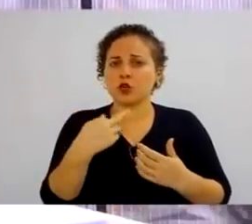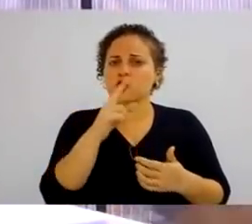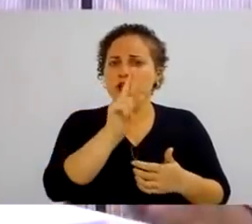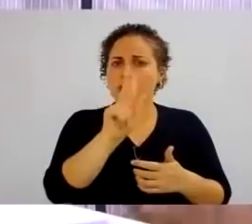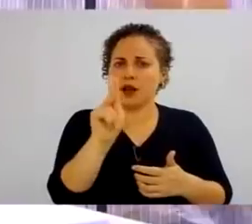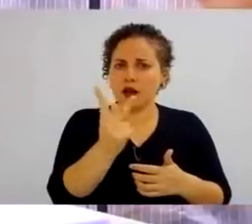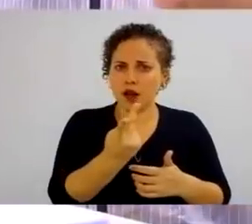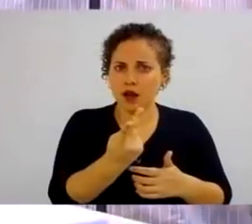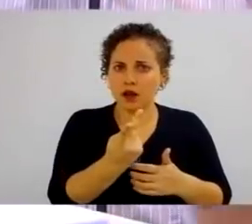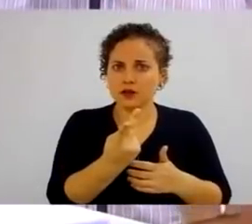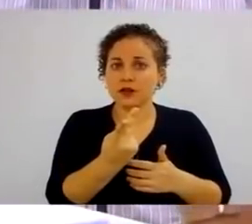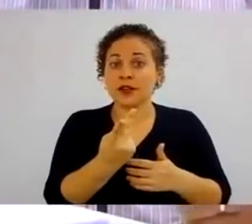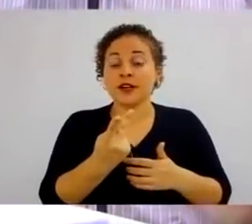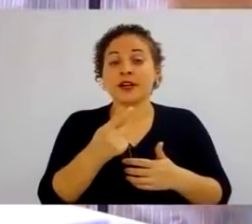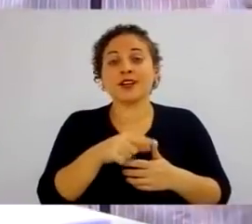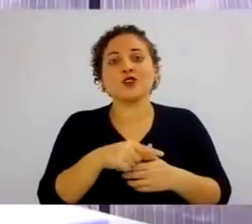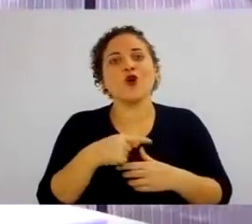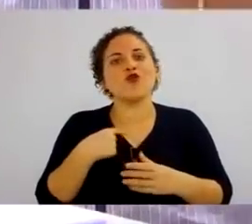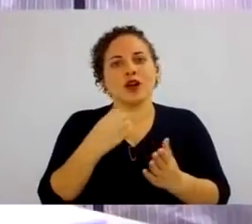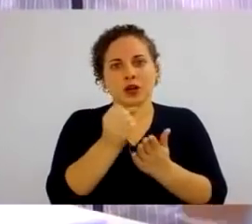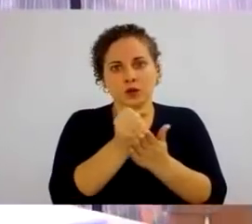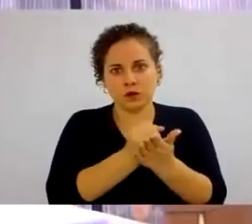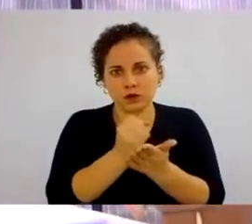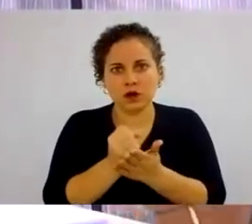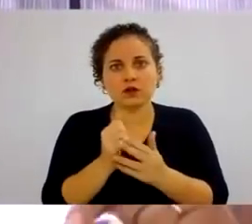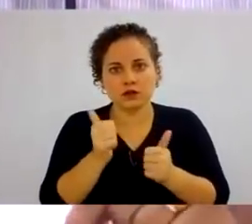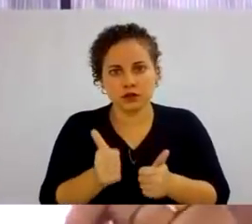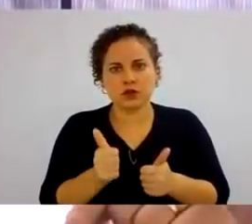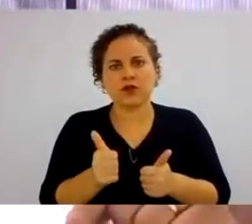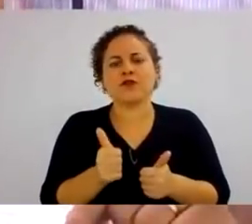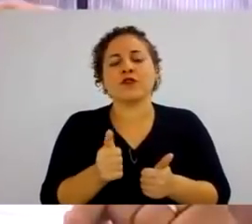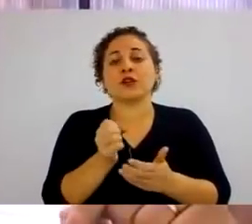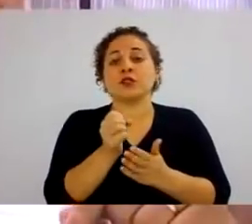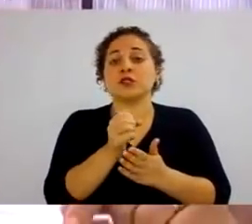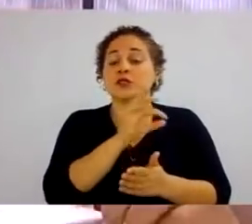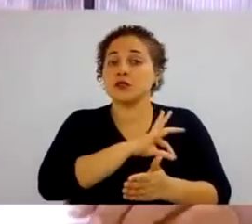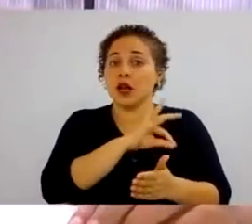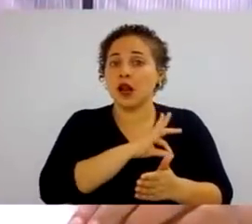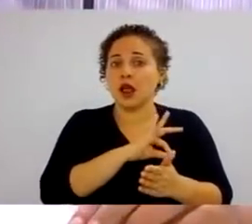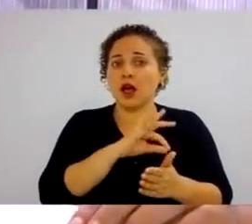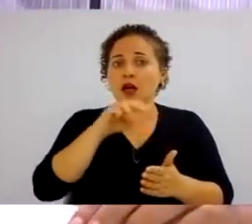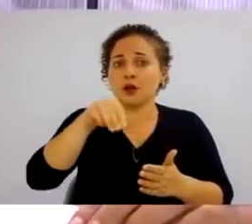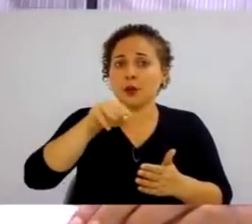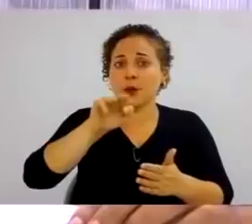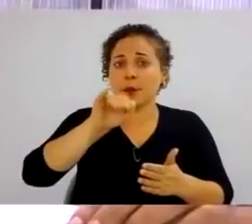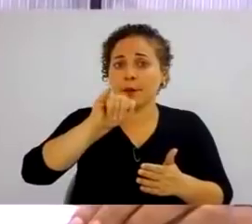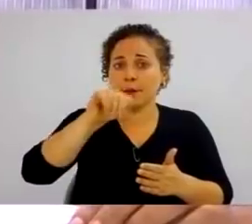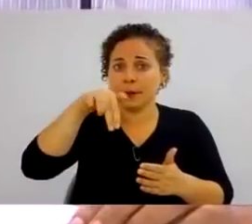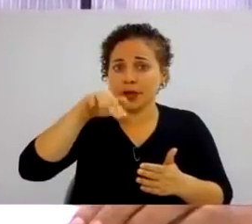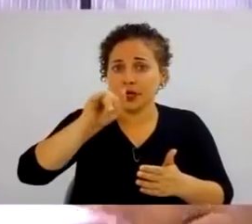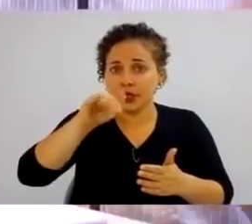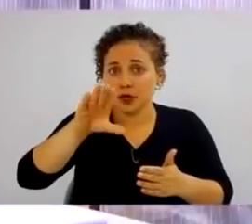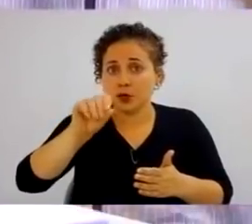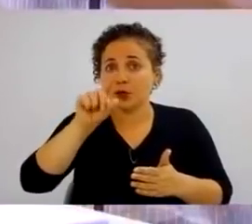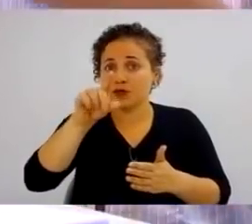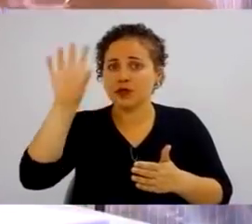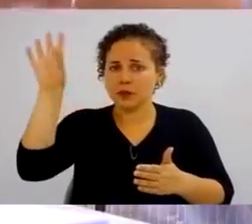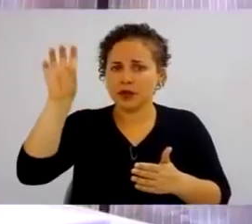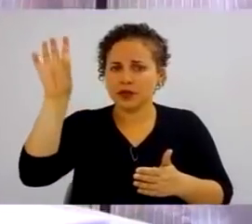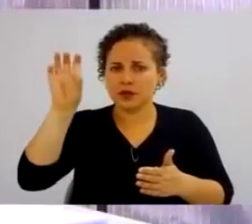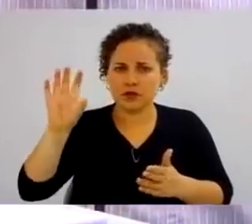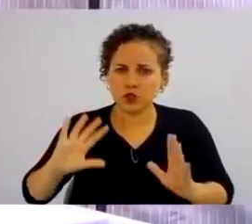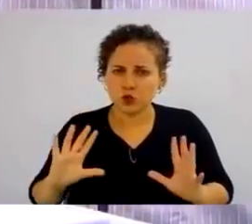RH, dizer, olha, você vai ser contratado, vai ganhar um salário mínimo, porém, você vai ganhar todos esses benefícios,